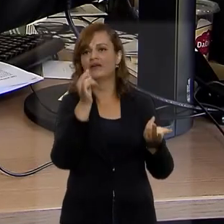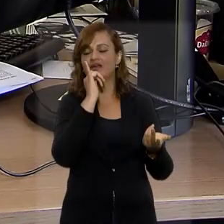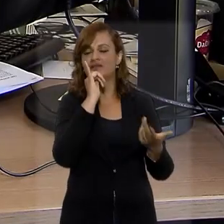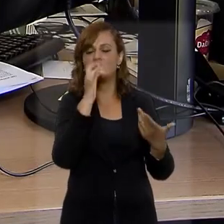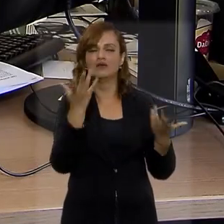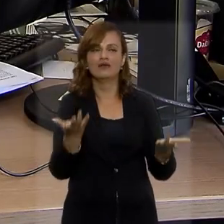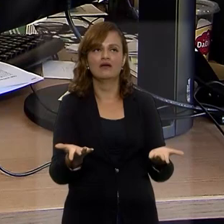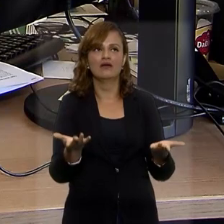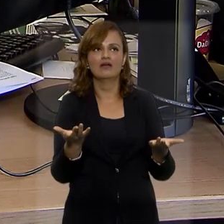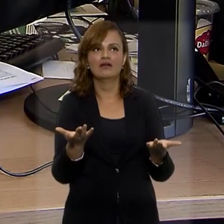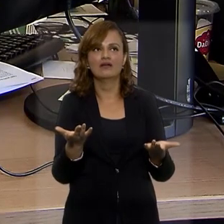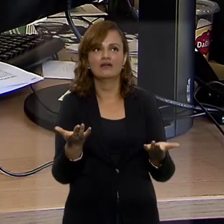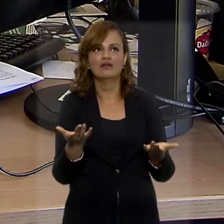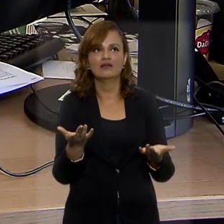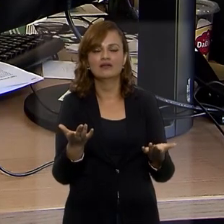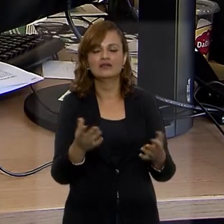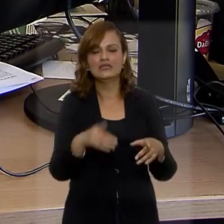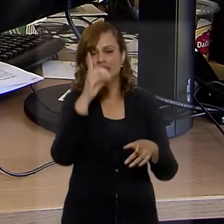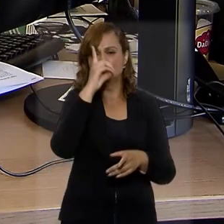como, por exemplo,